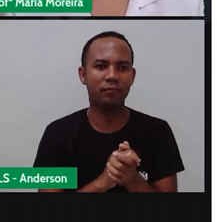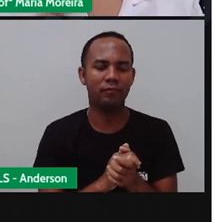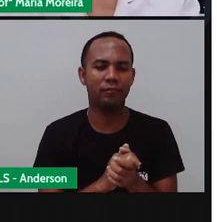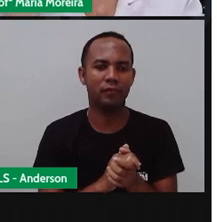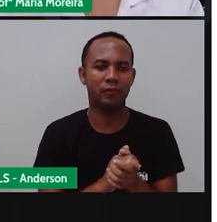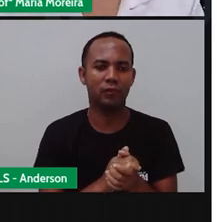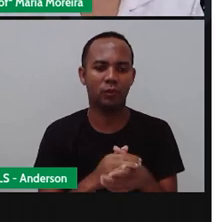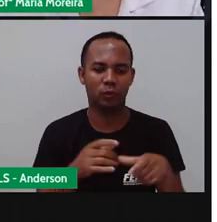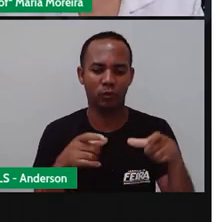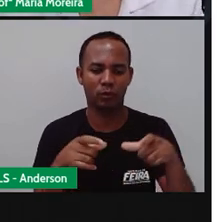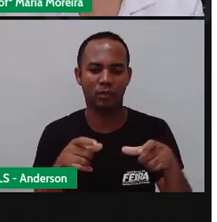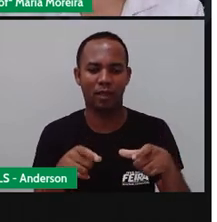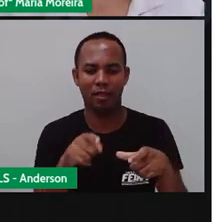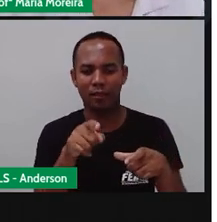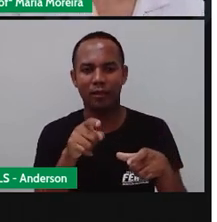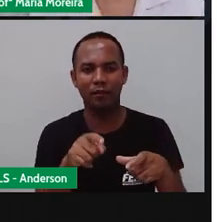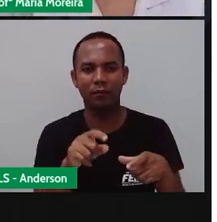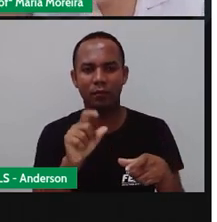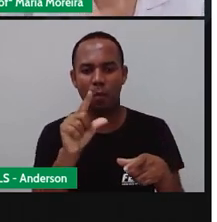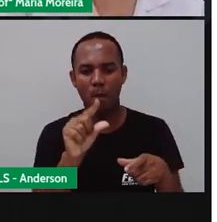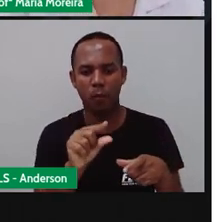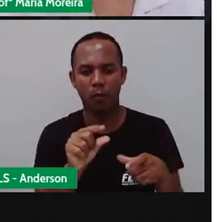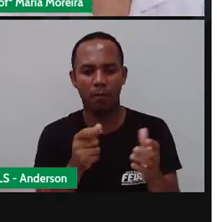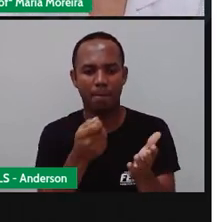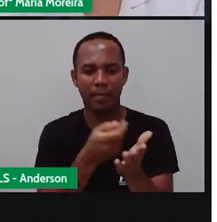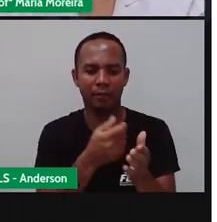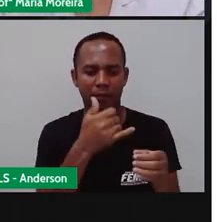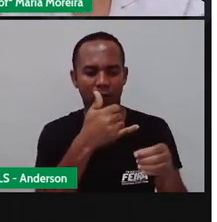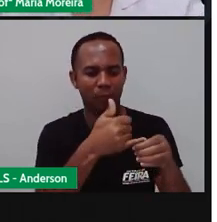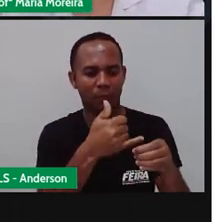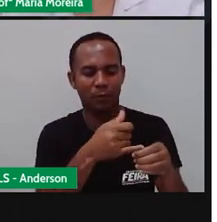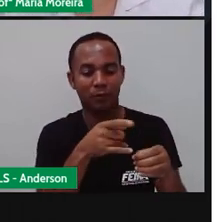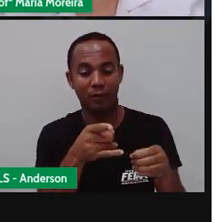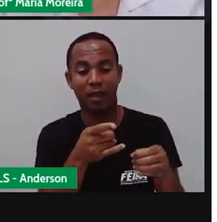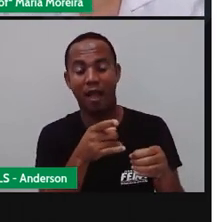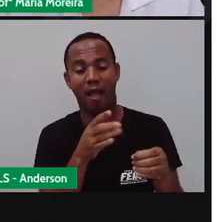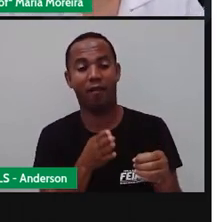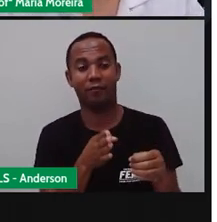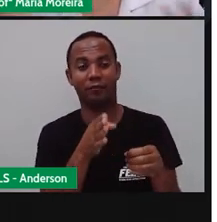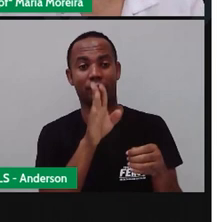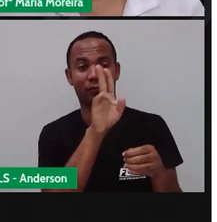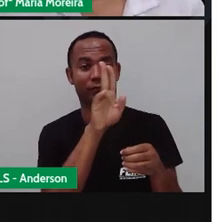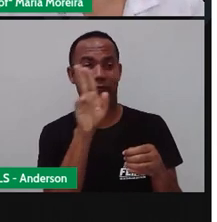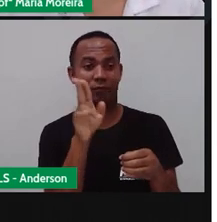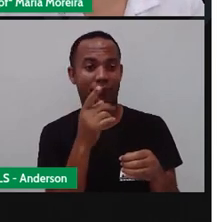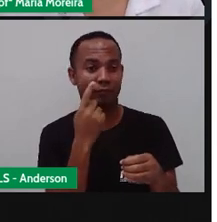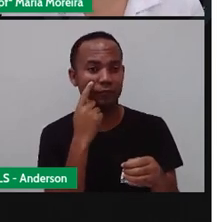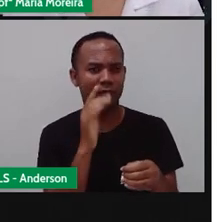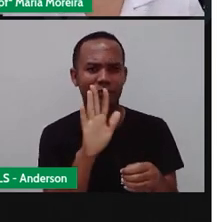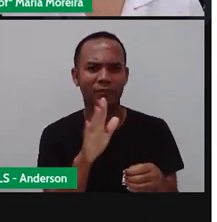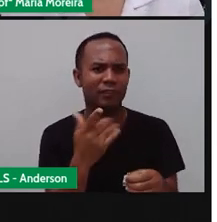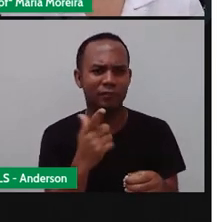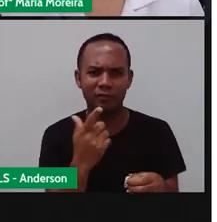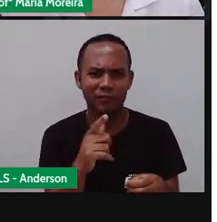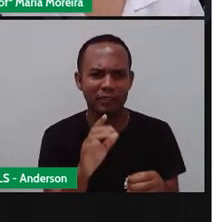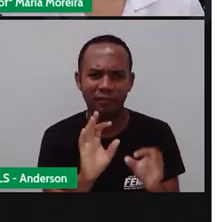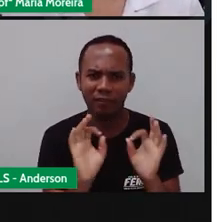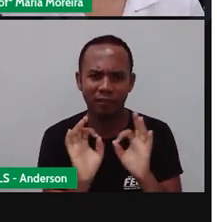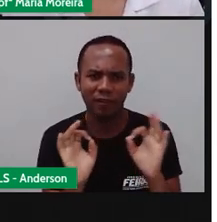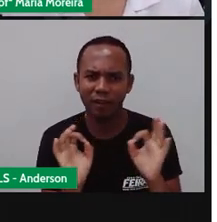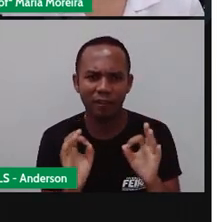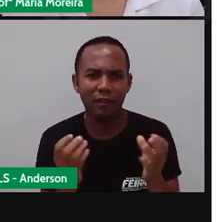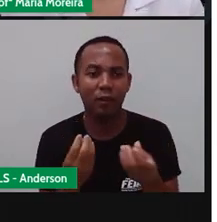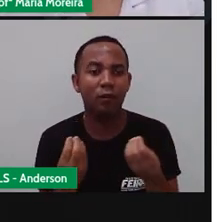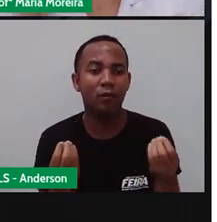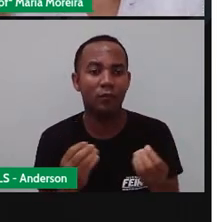Pague Menos. Entra à sua direita, faz a volta e você vai ver o shopping na sua frente. Mas se eu não tivesse a João Duval com o ponto de